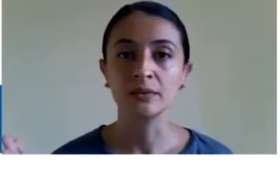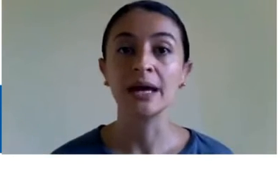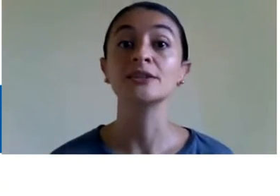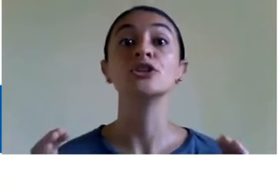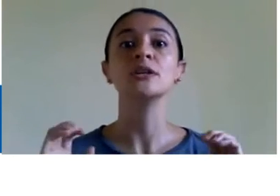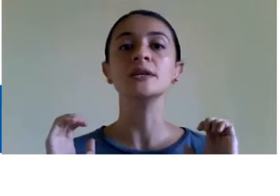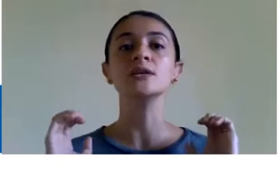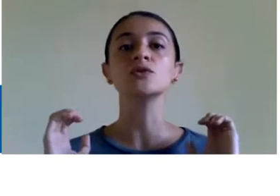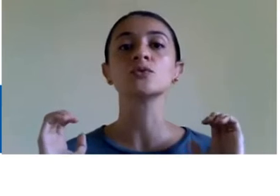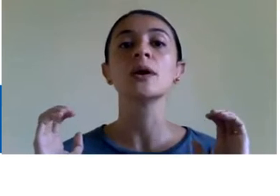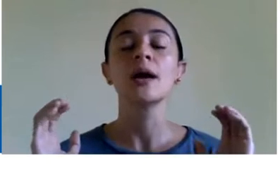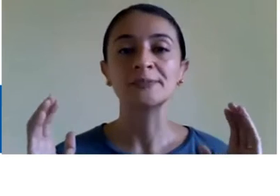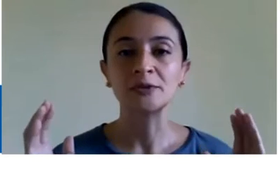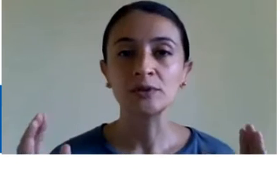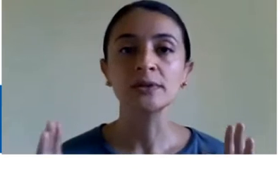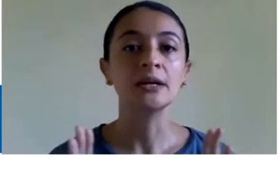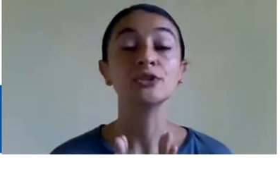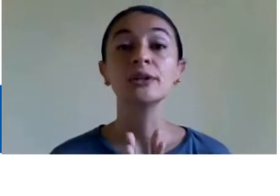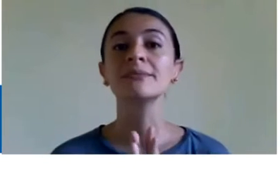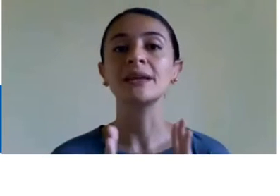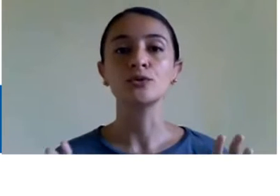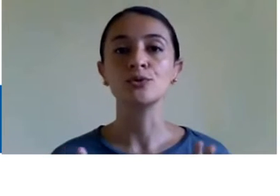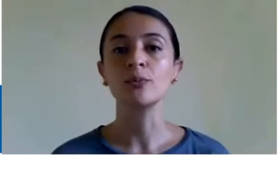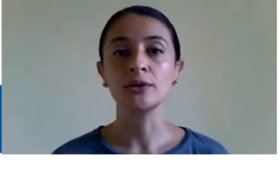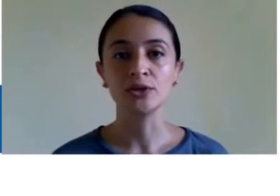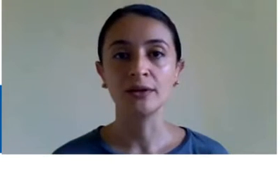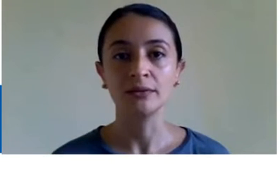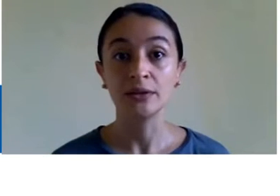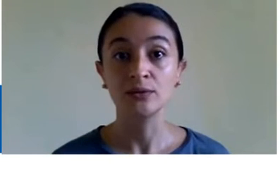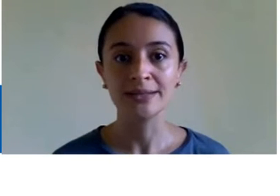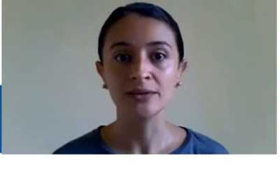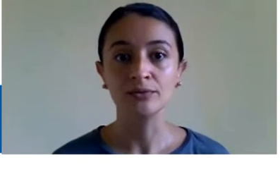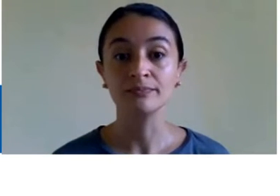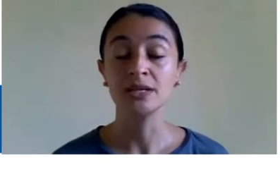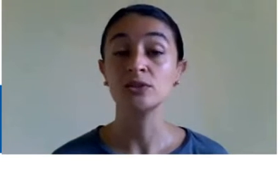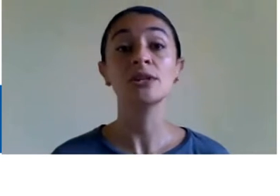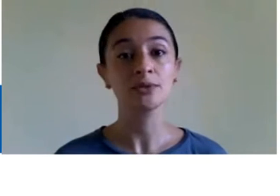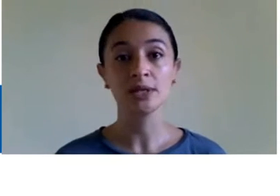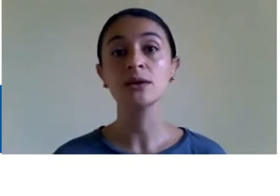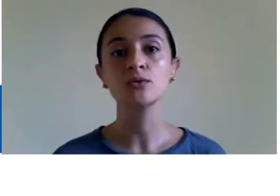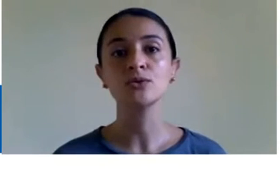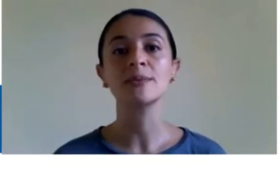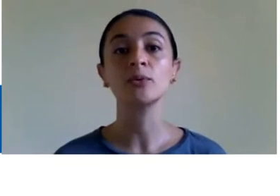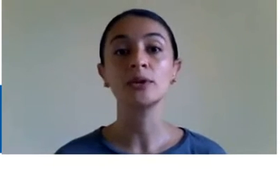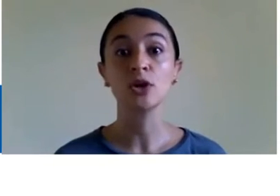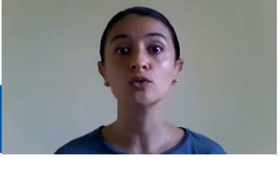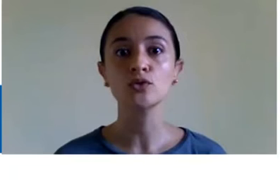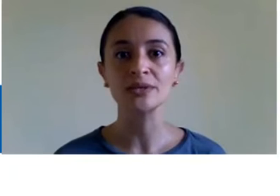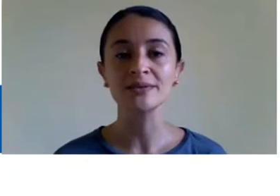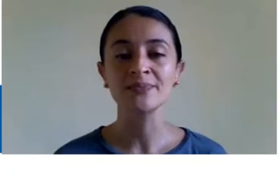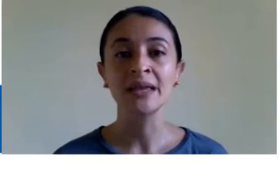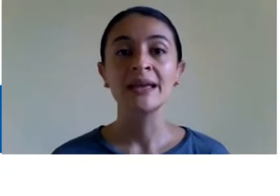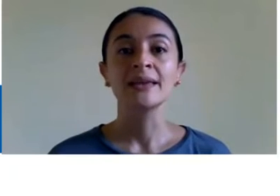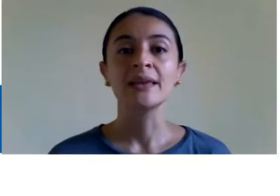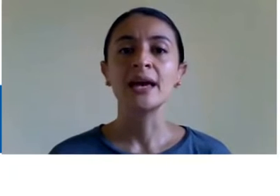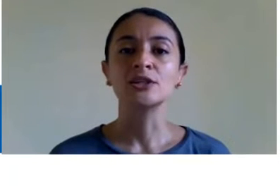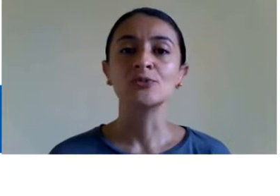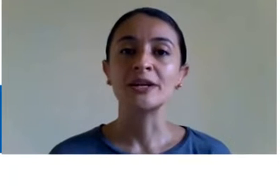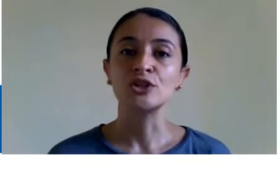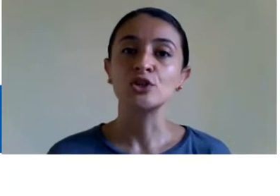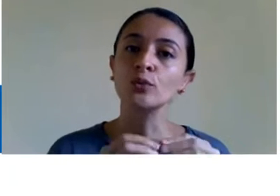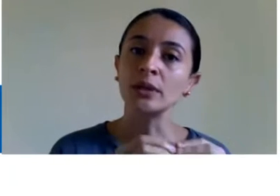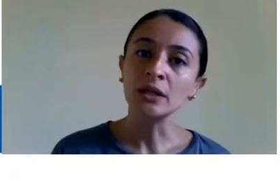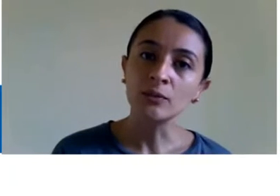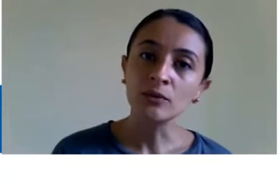precisam garantir isso, as pessoas, a gente não tem uma política na educação. Mas nós temos na saúde, essa política é o SUS, que